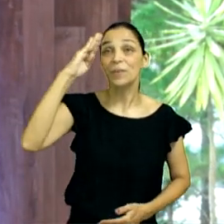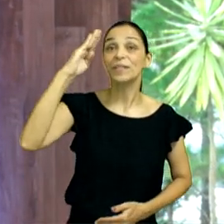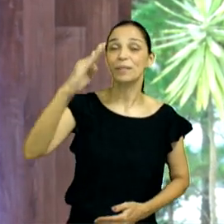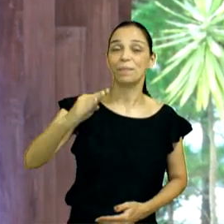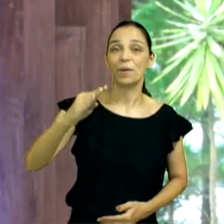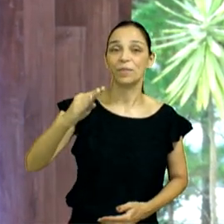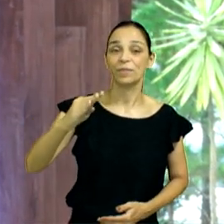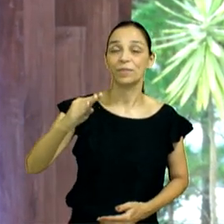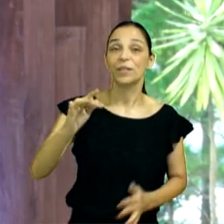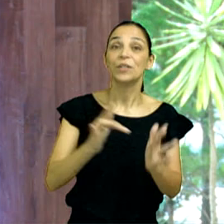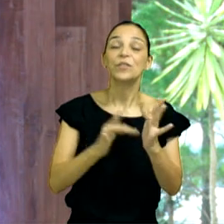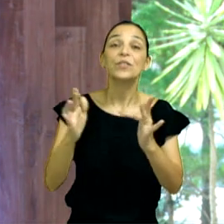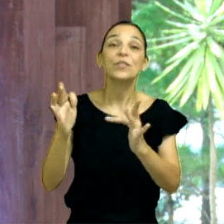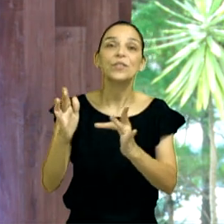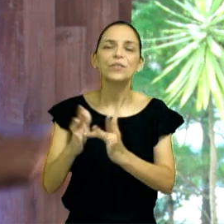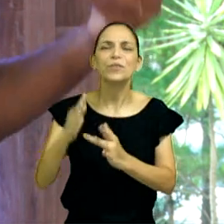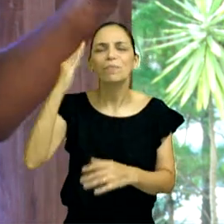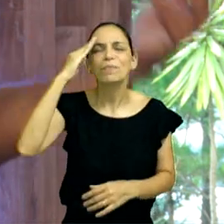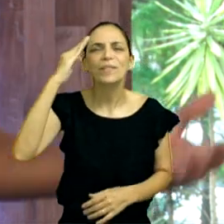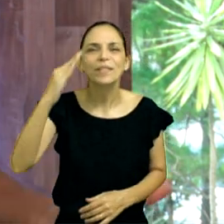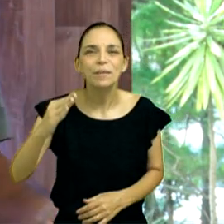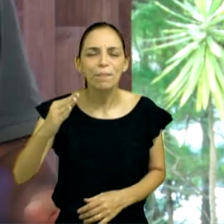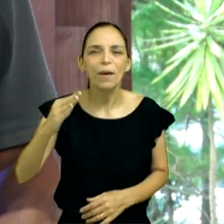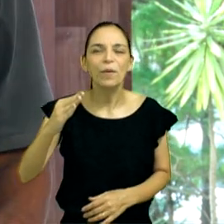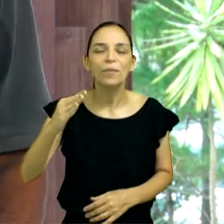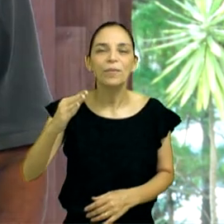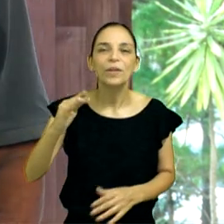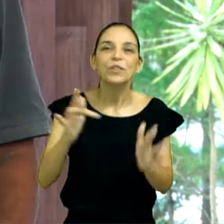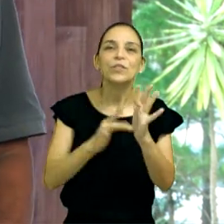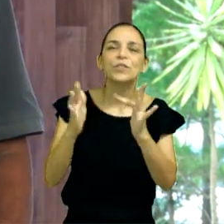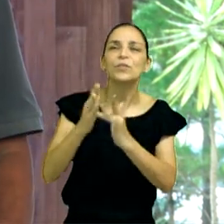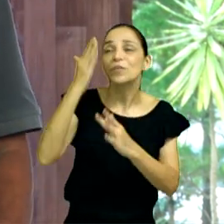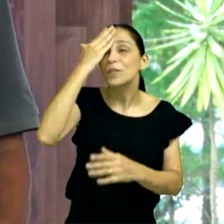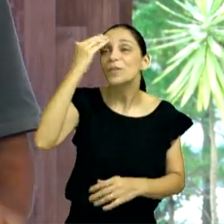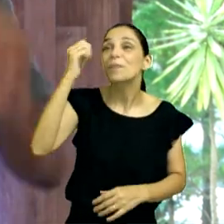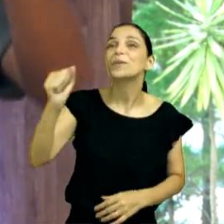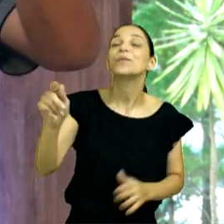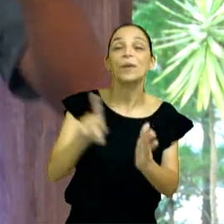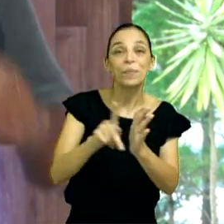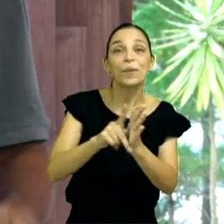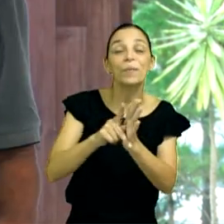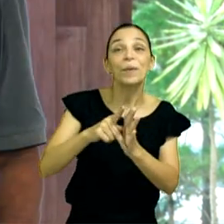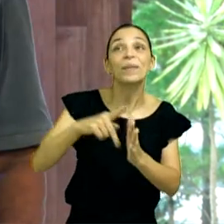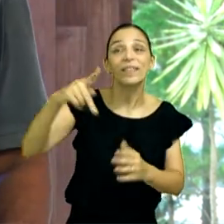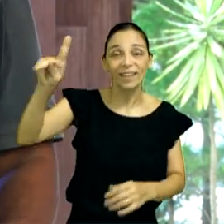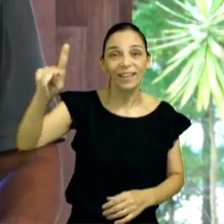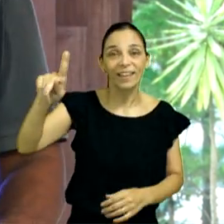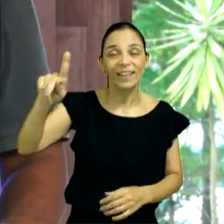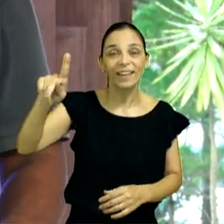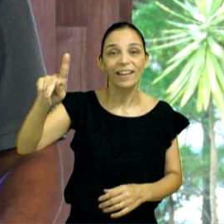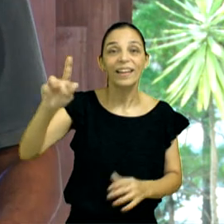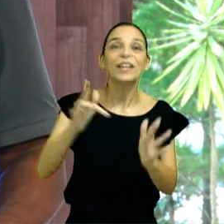é o senhor dos senhores, ele é o rei de toda a sabedoria, ele é a própria sabedoria, mas ele é extremamente humilde, vinde a mim,